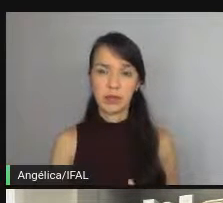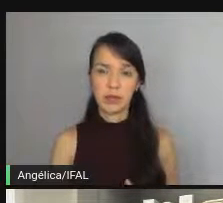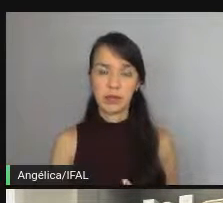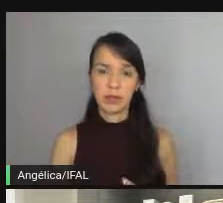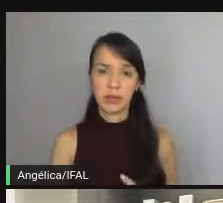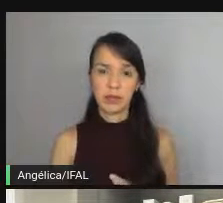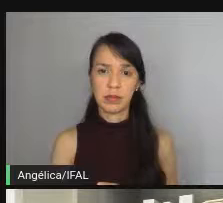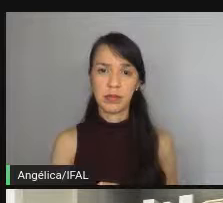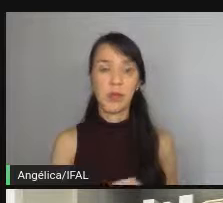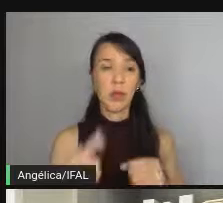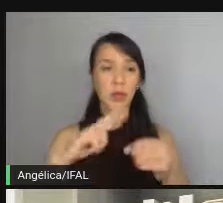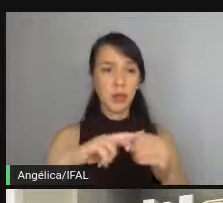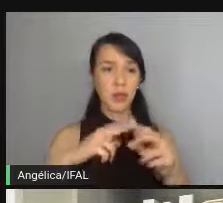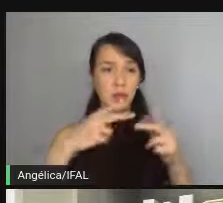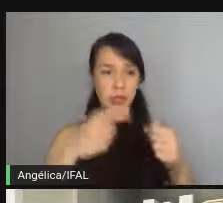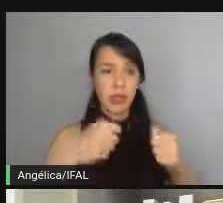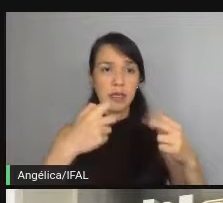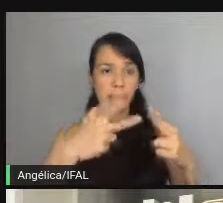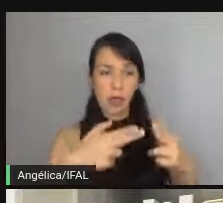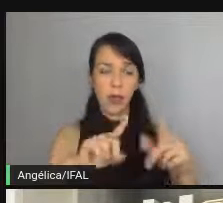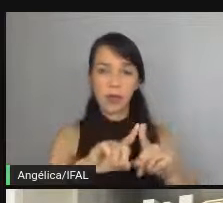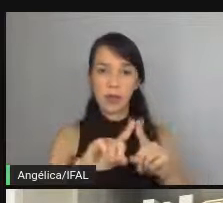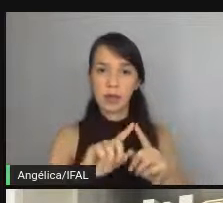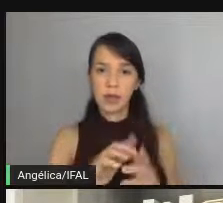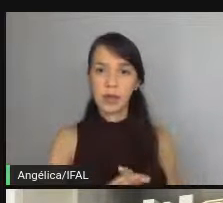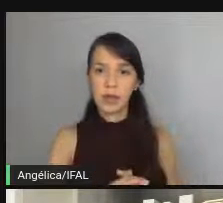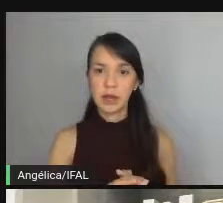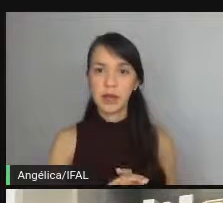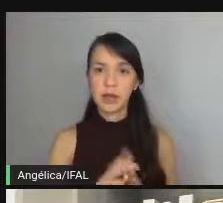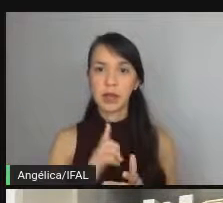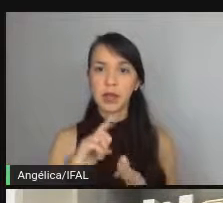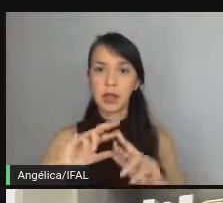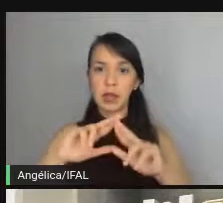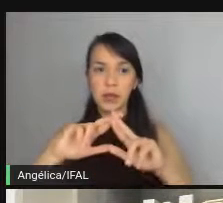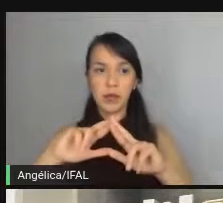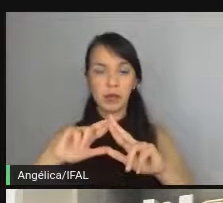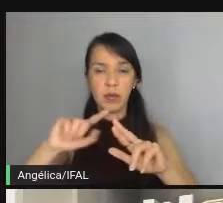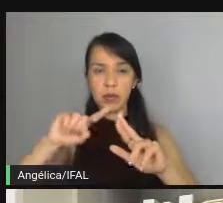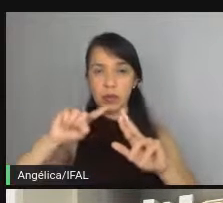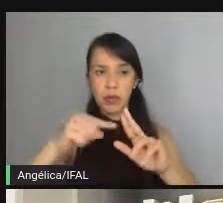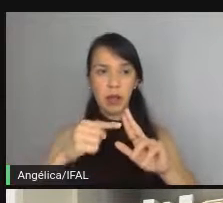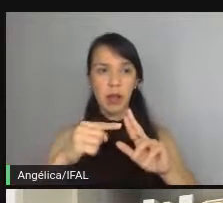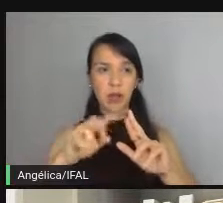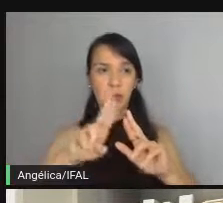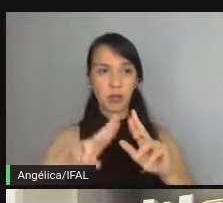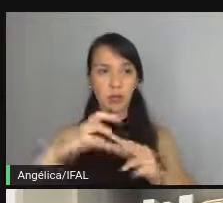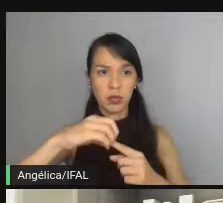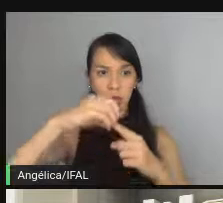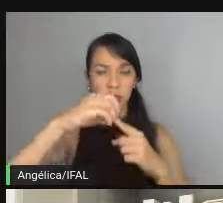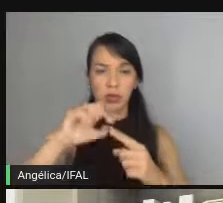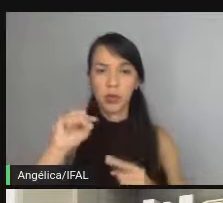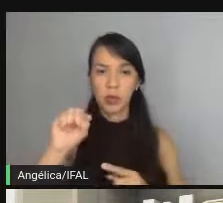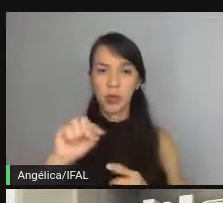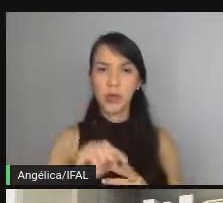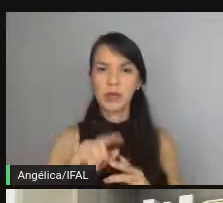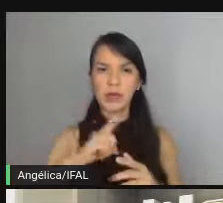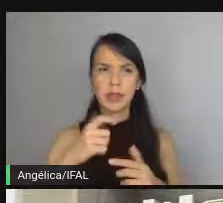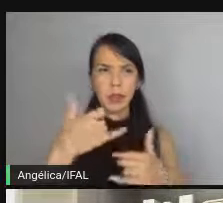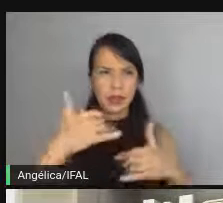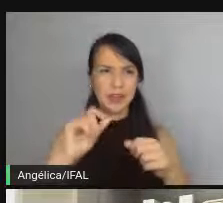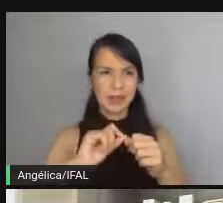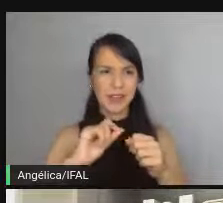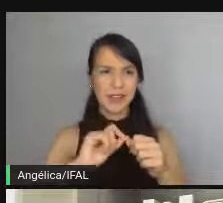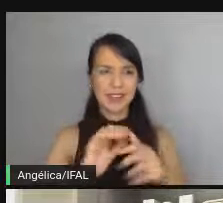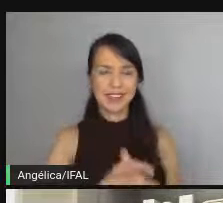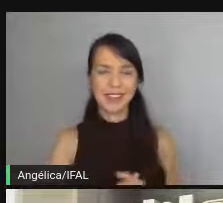o retorno tem que ser o mesmo, retorno o valor final calculado com o separador universal. Então, aqui a gente já tem bastante coisa para fazer, né?